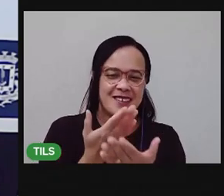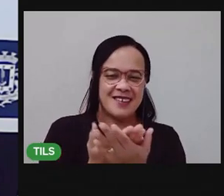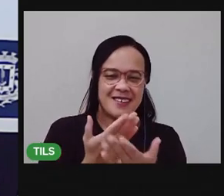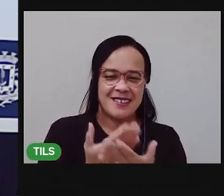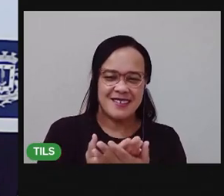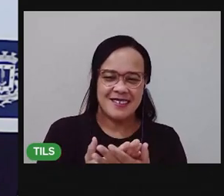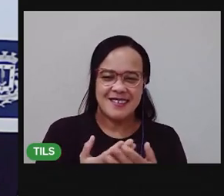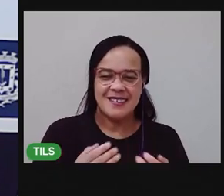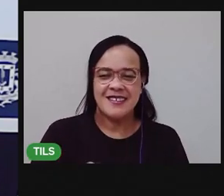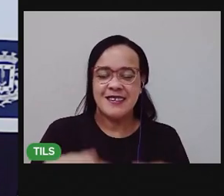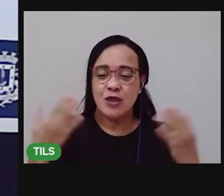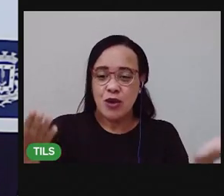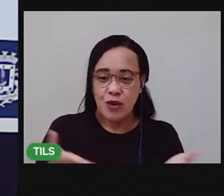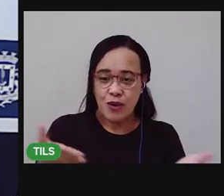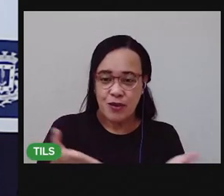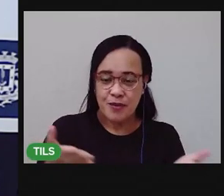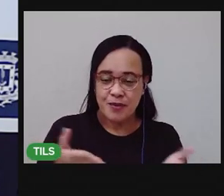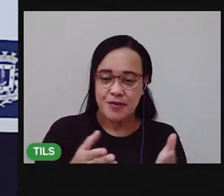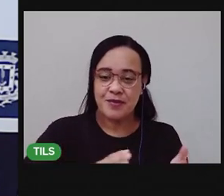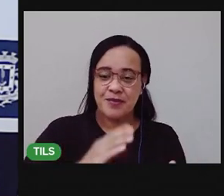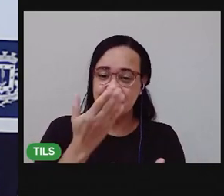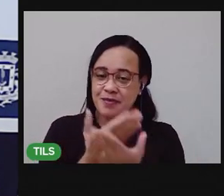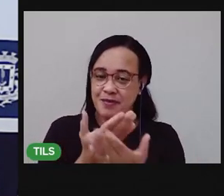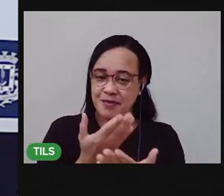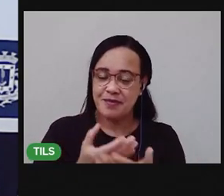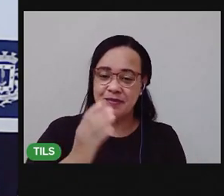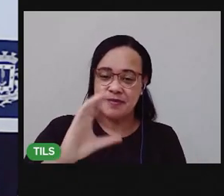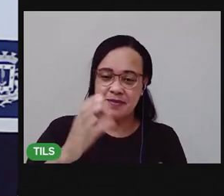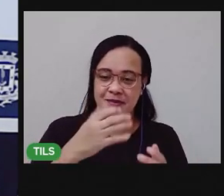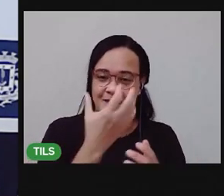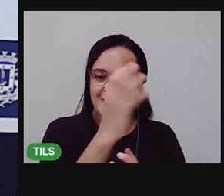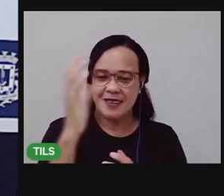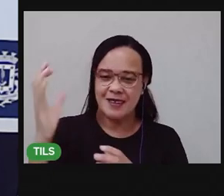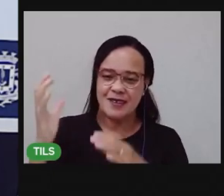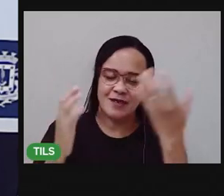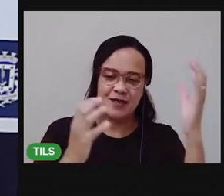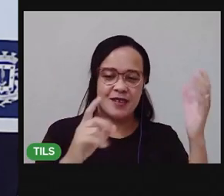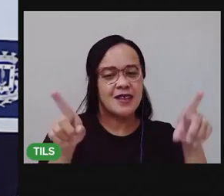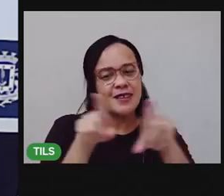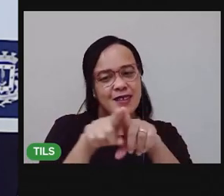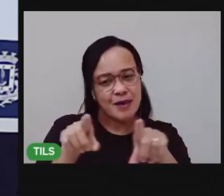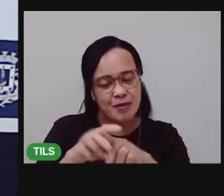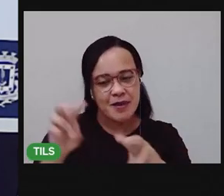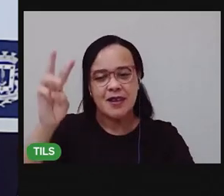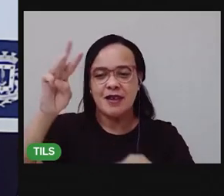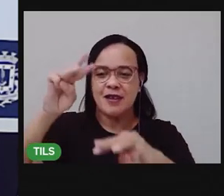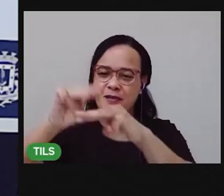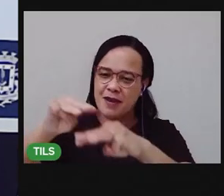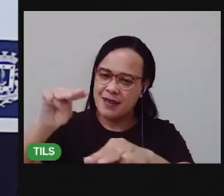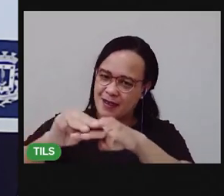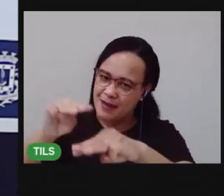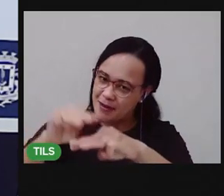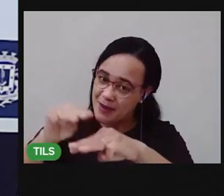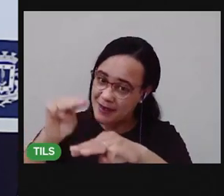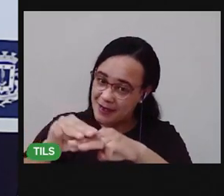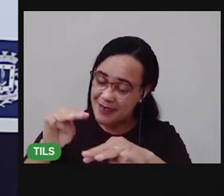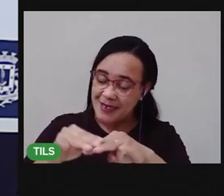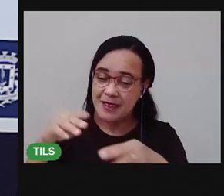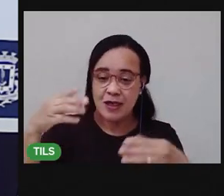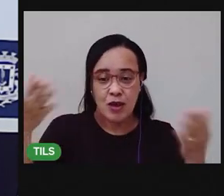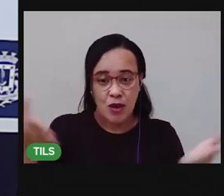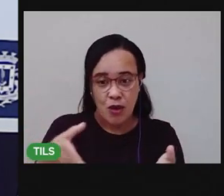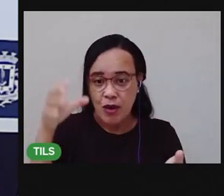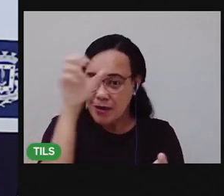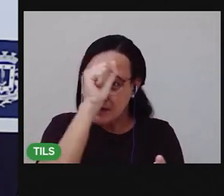Hoje, com a aula de Ciências da Natureza e Matemática. Vamos aprender muita coisa legal